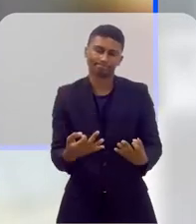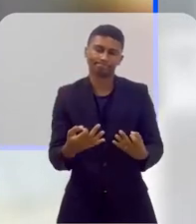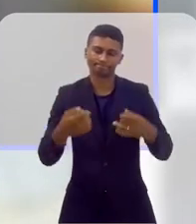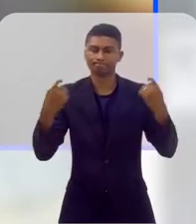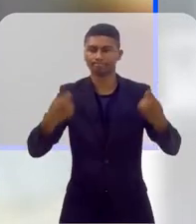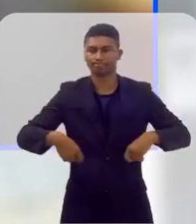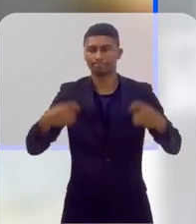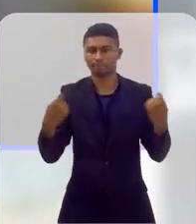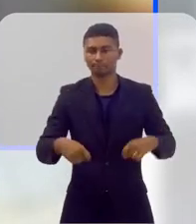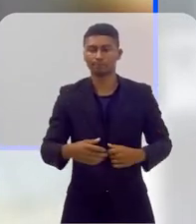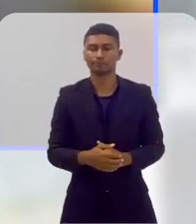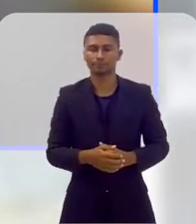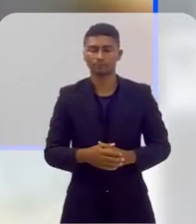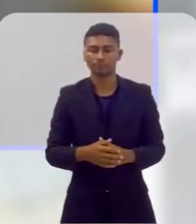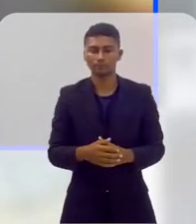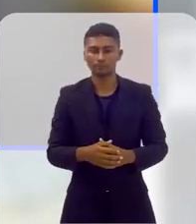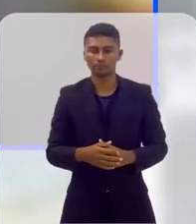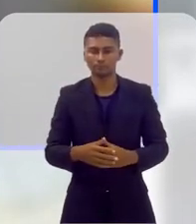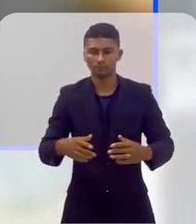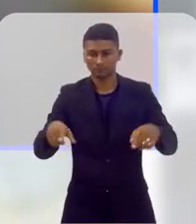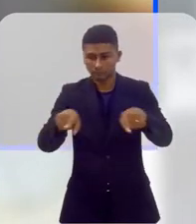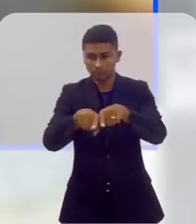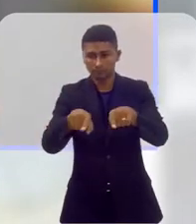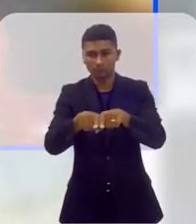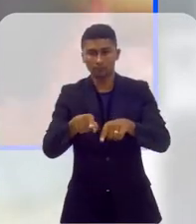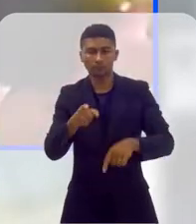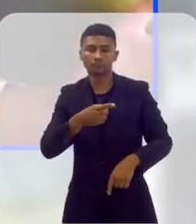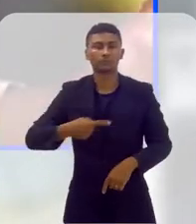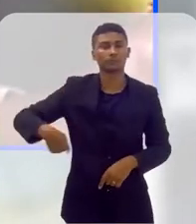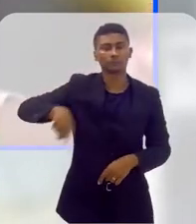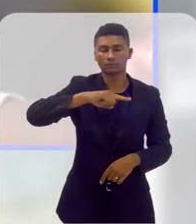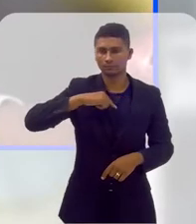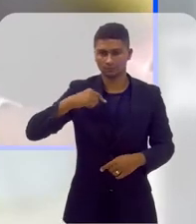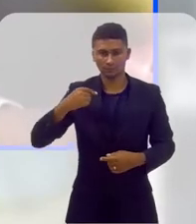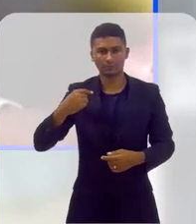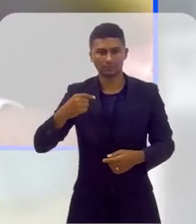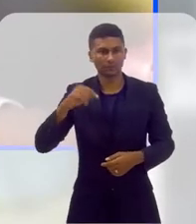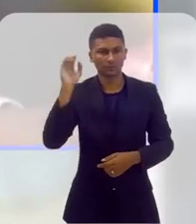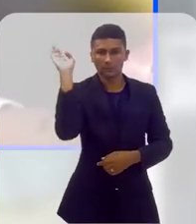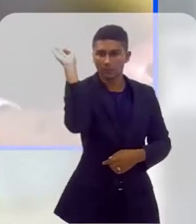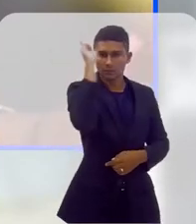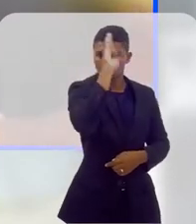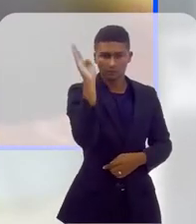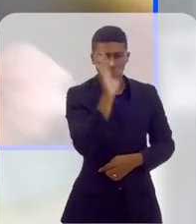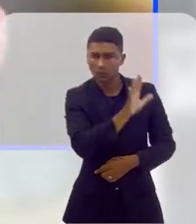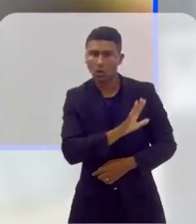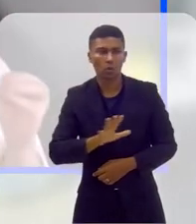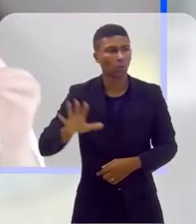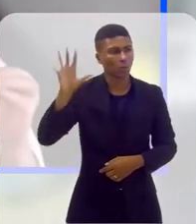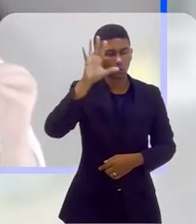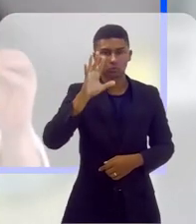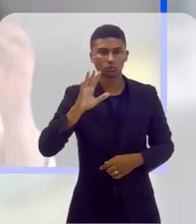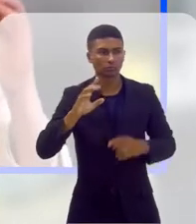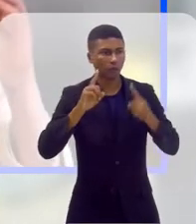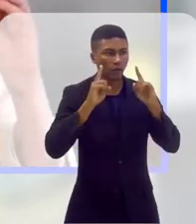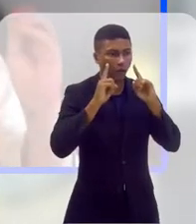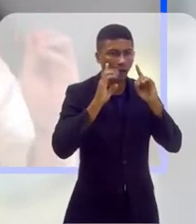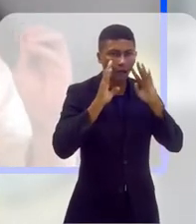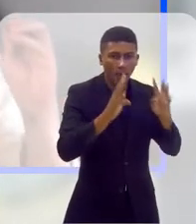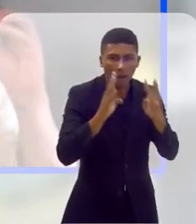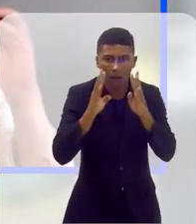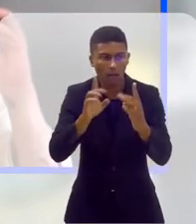também pelo fato de que nós não temos a capacidade de atender todo o território nacional. Nós fazemos algumas ações de